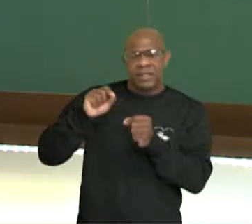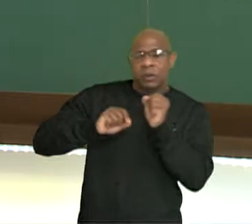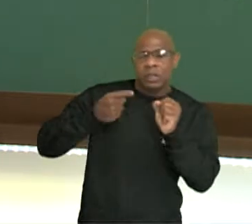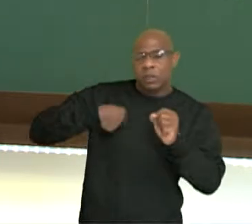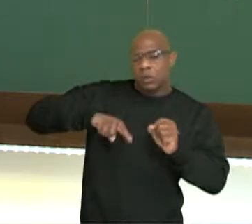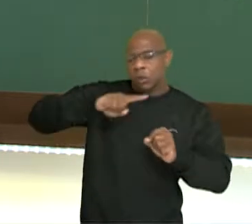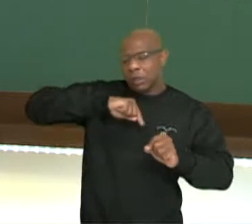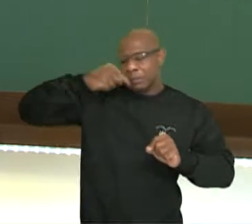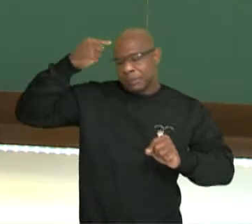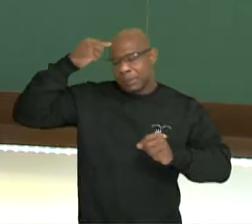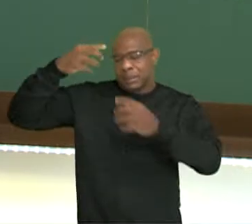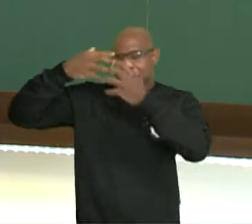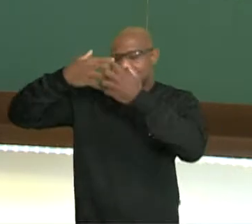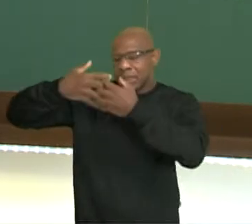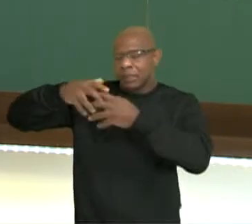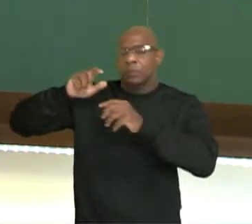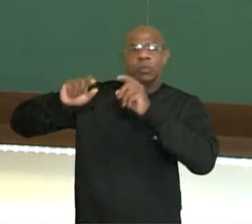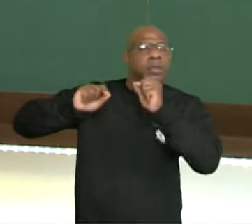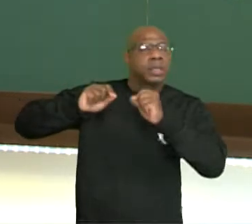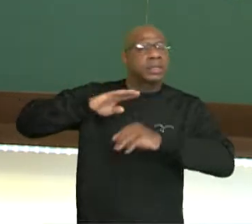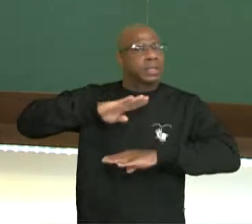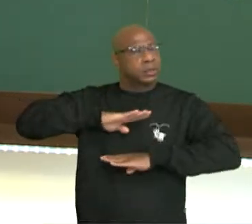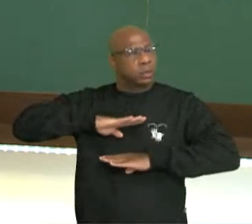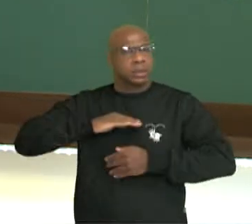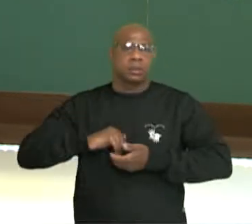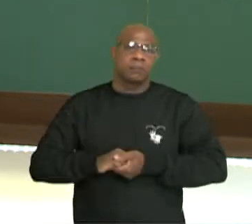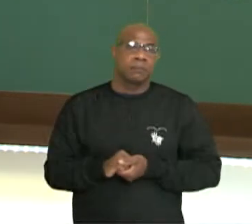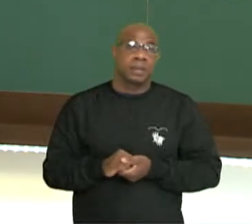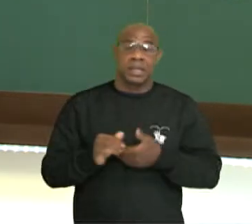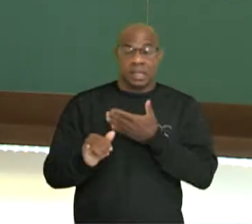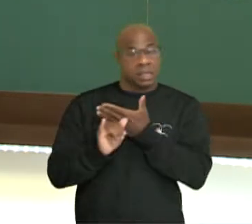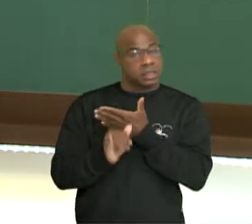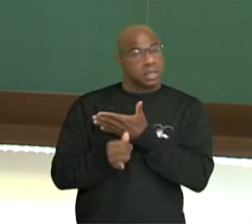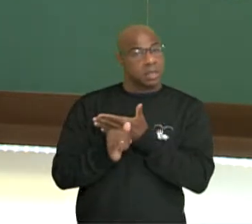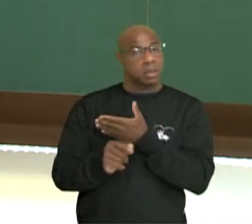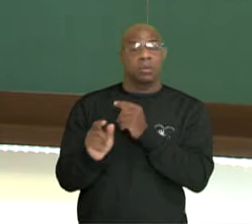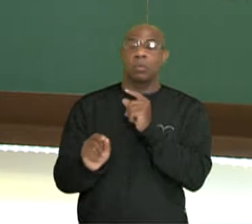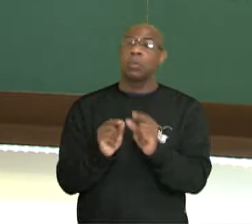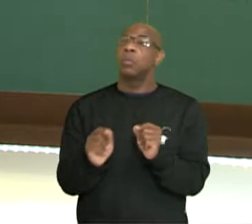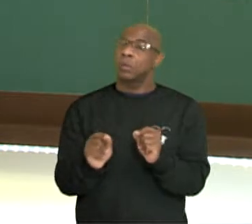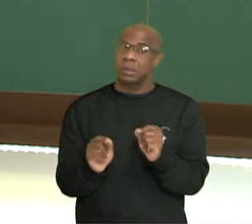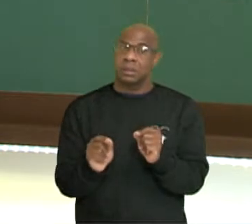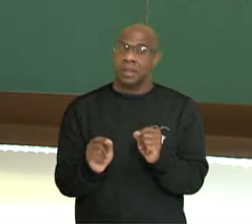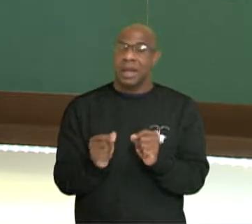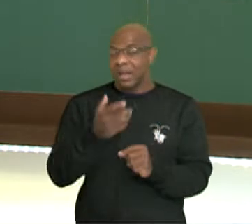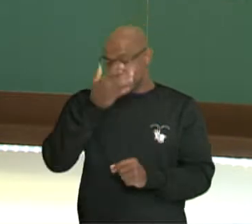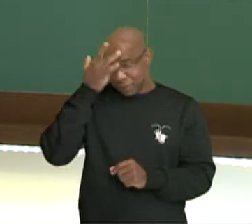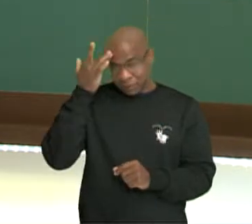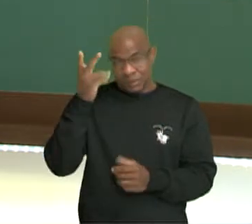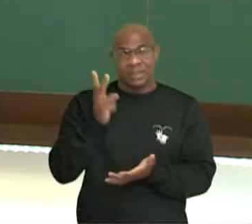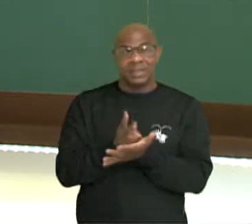sobre aquela situação. No caso ali da crônica, as pessoas serem tratadas por números.